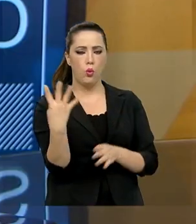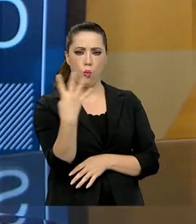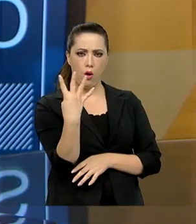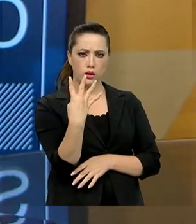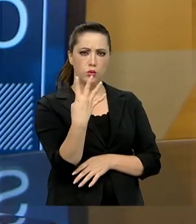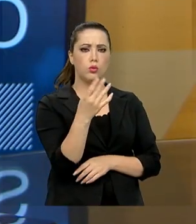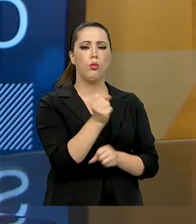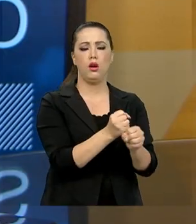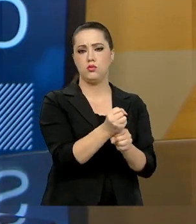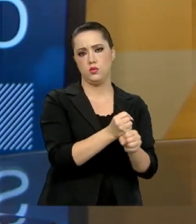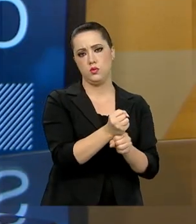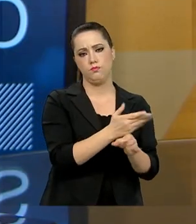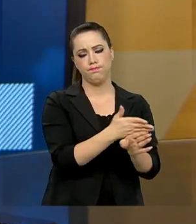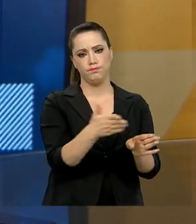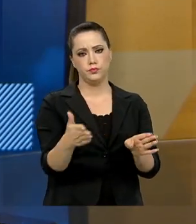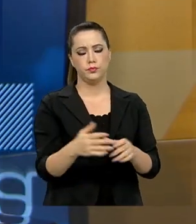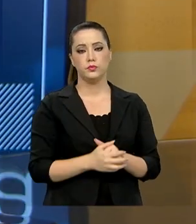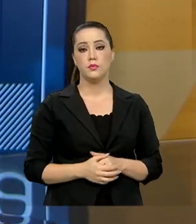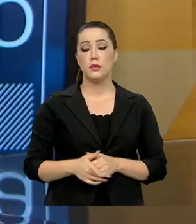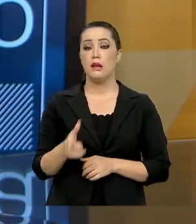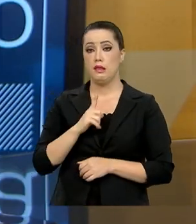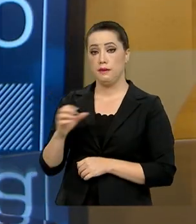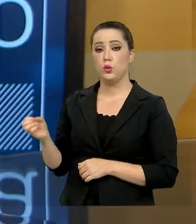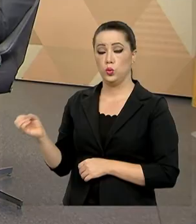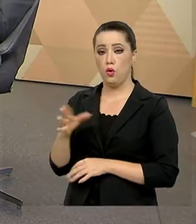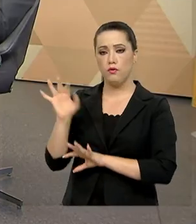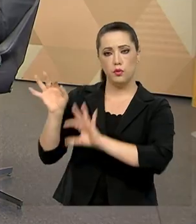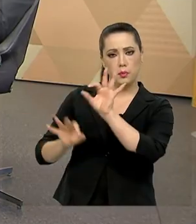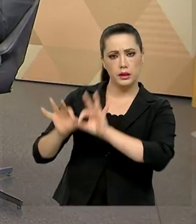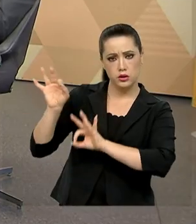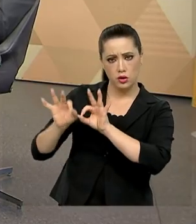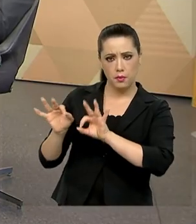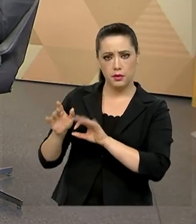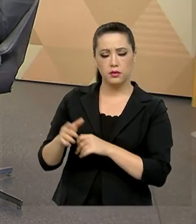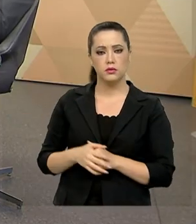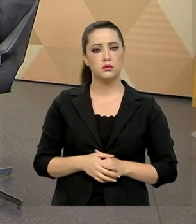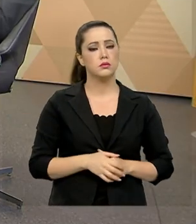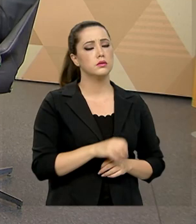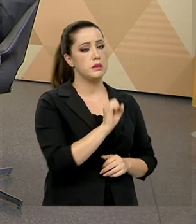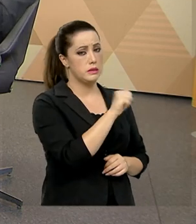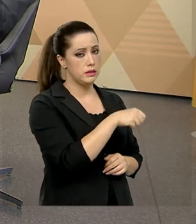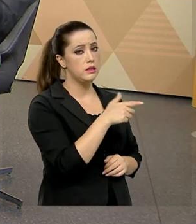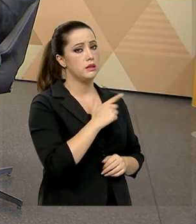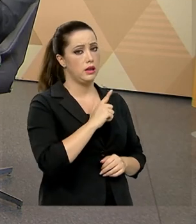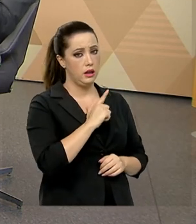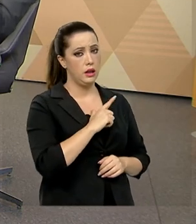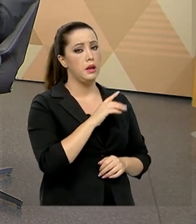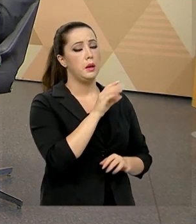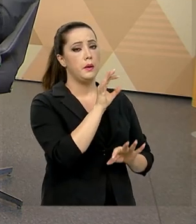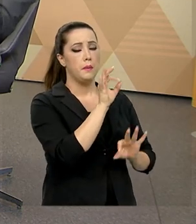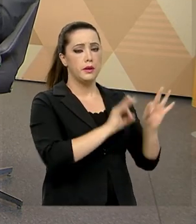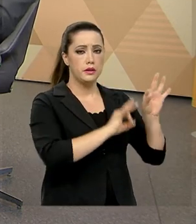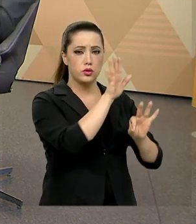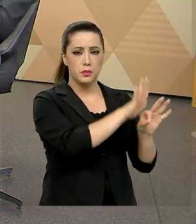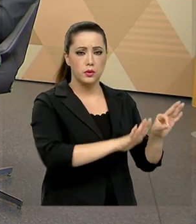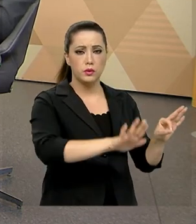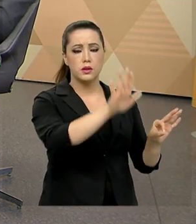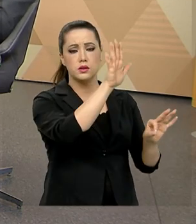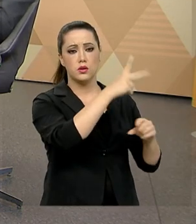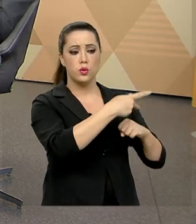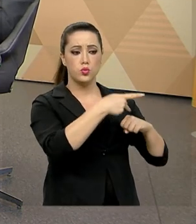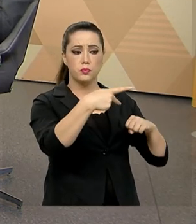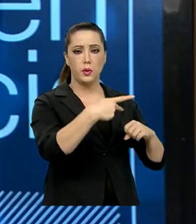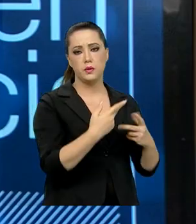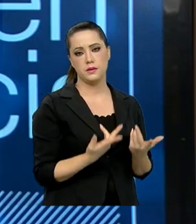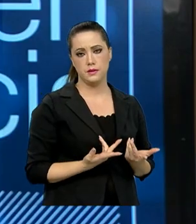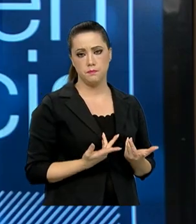E um novo plano decenal também? É, um novo plano, o Plano Nacional de Pós-Graduação. Ele também está encerrando agora em 2020.